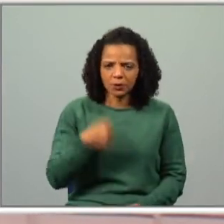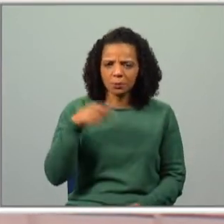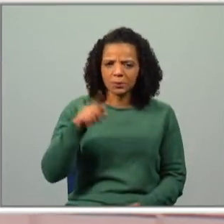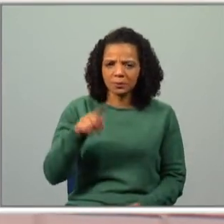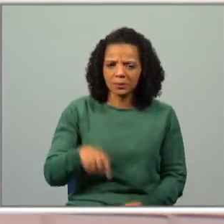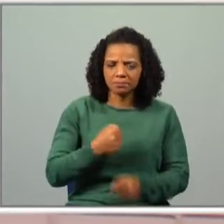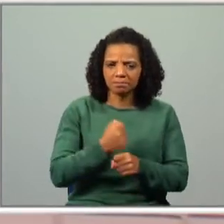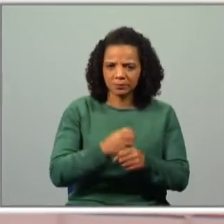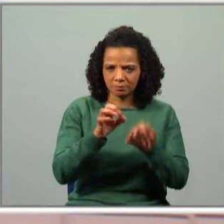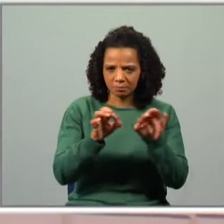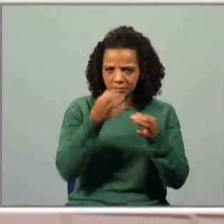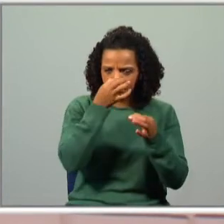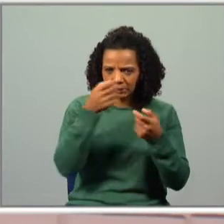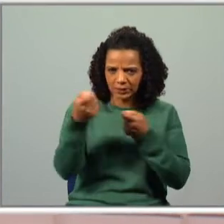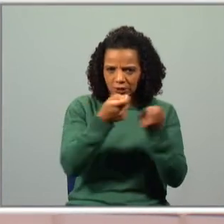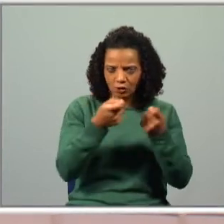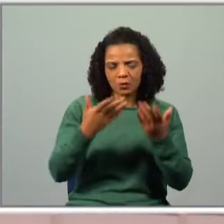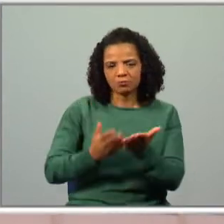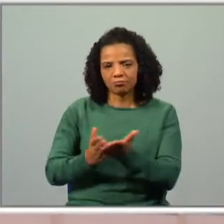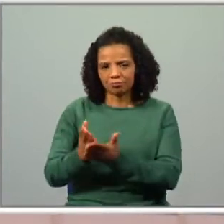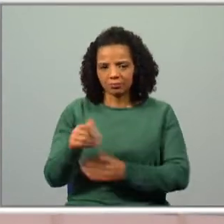exercícios deste género. Mas agora vamos continuar.